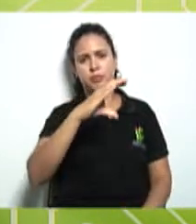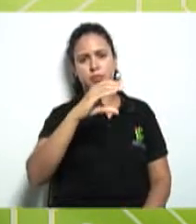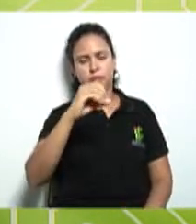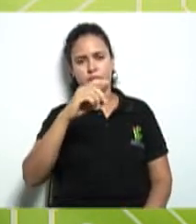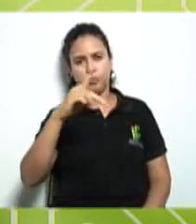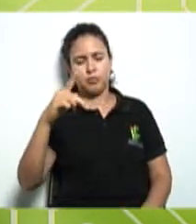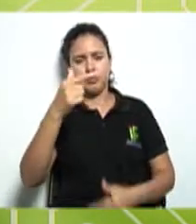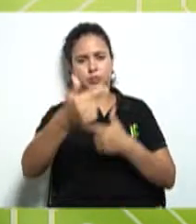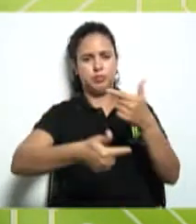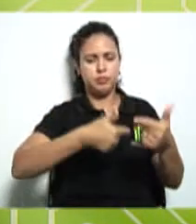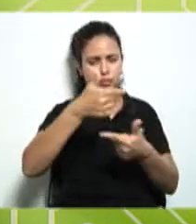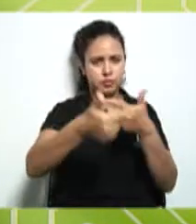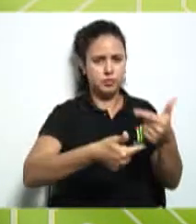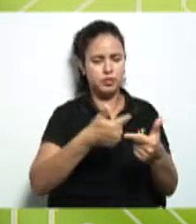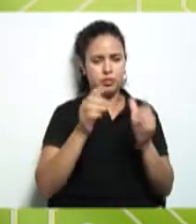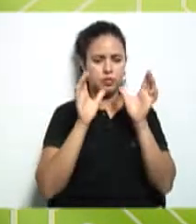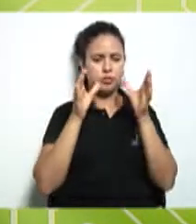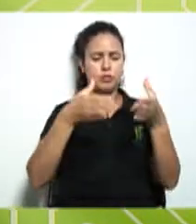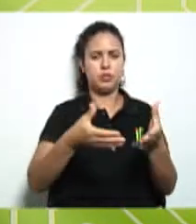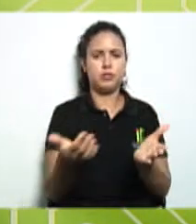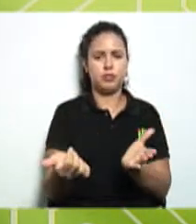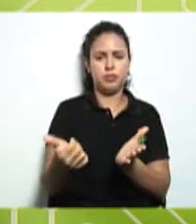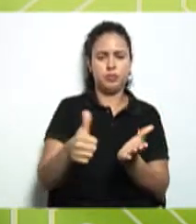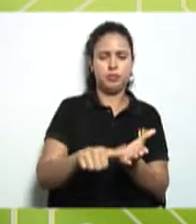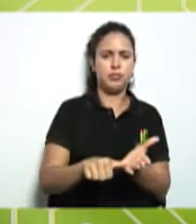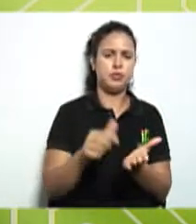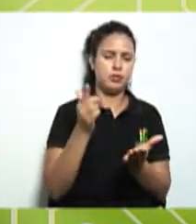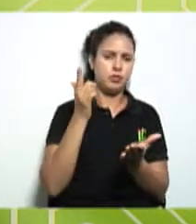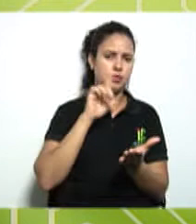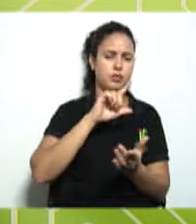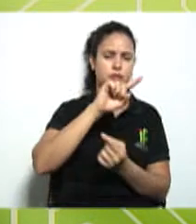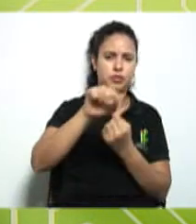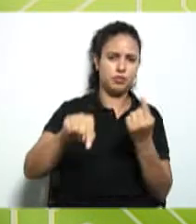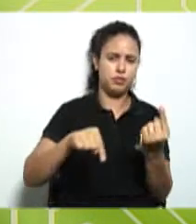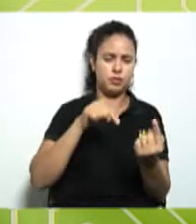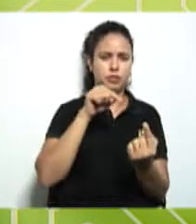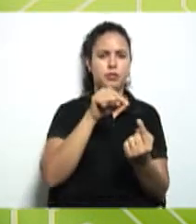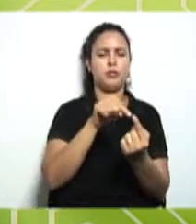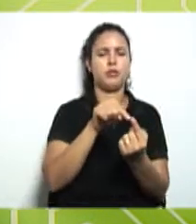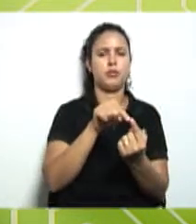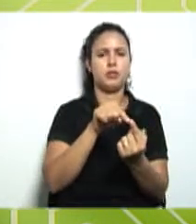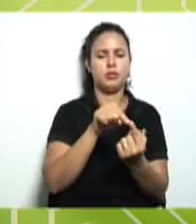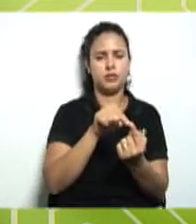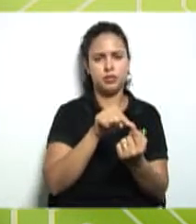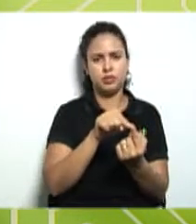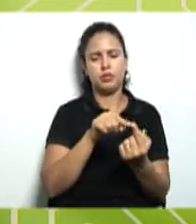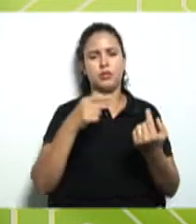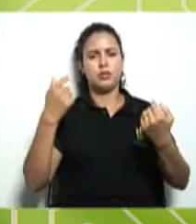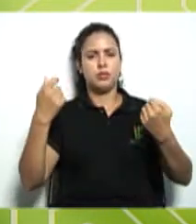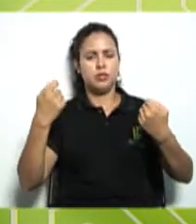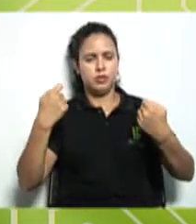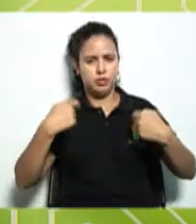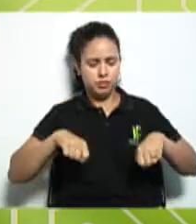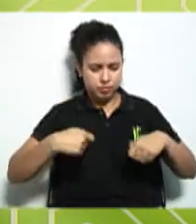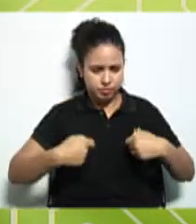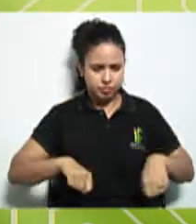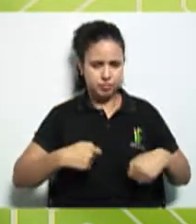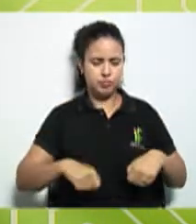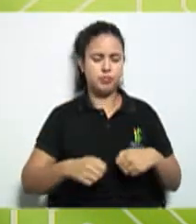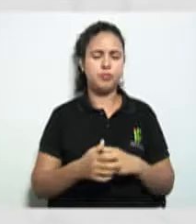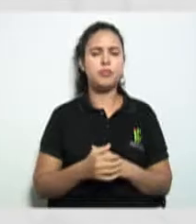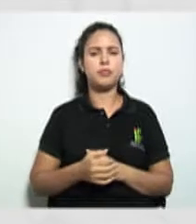cooperados, alcançarem o quê? Os seus objetivos e atender o quê? As suas necessidades.